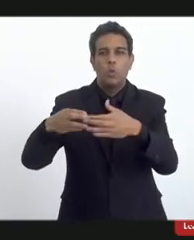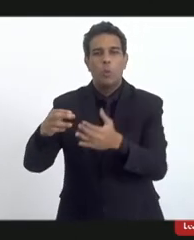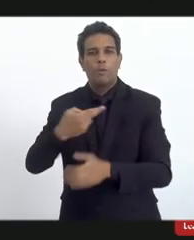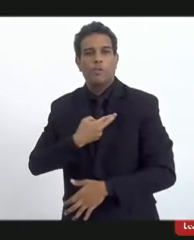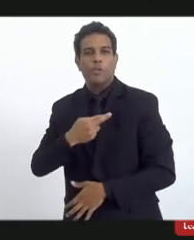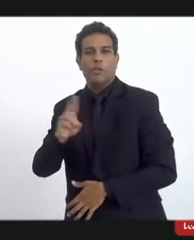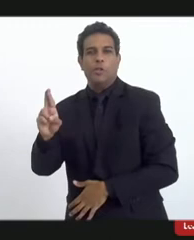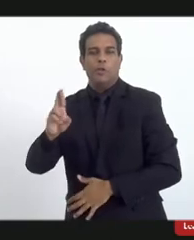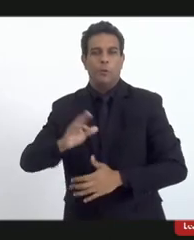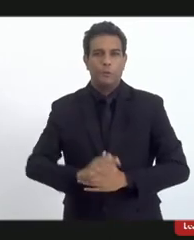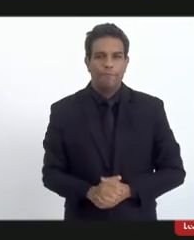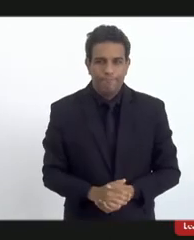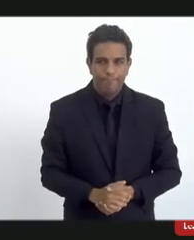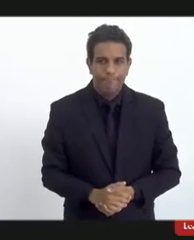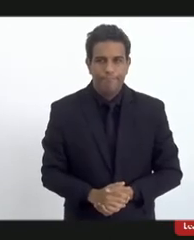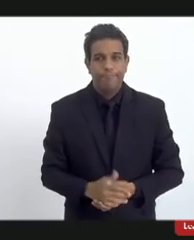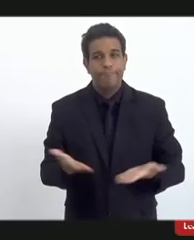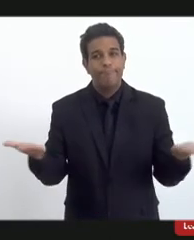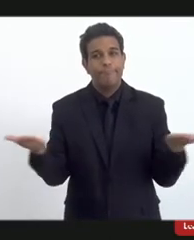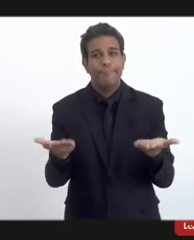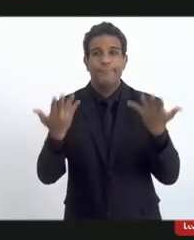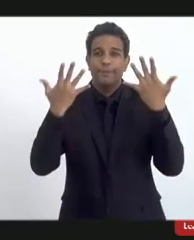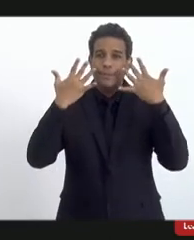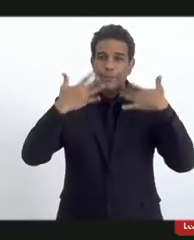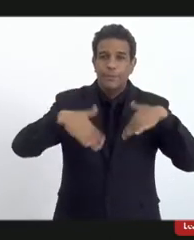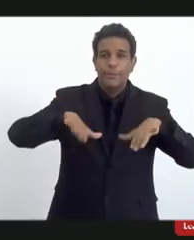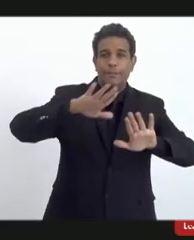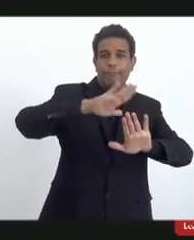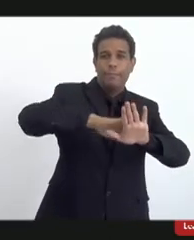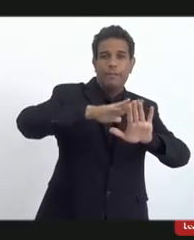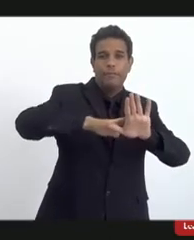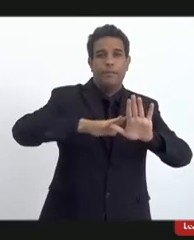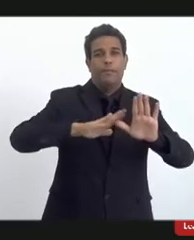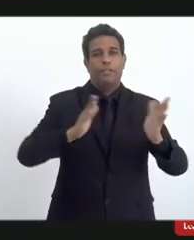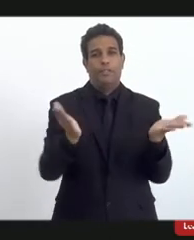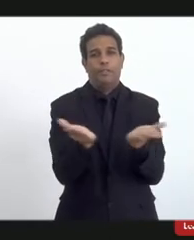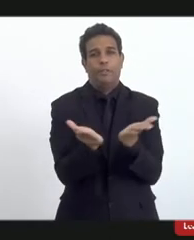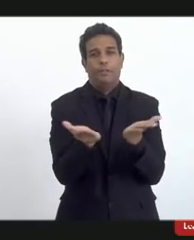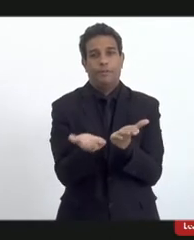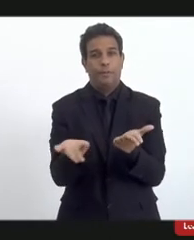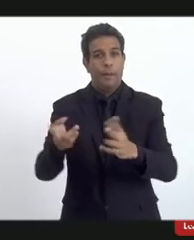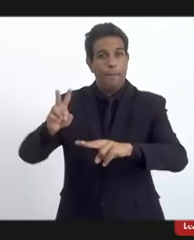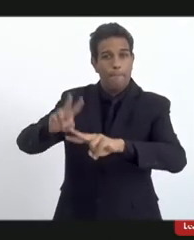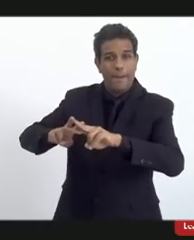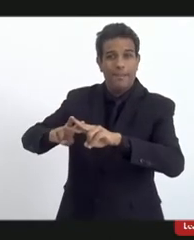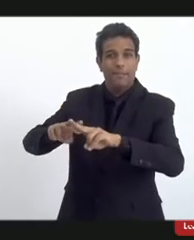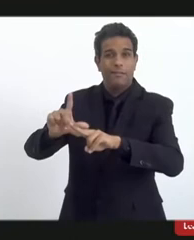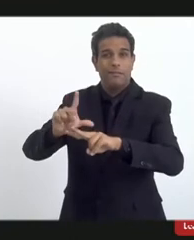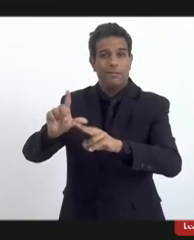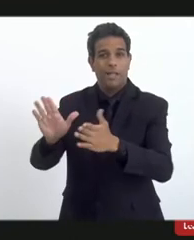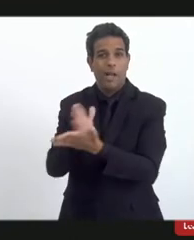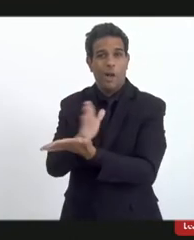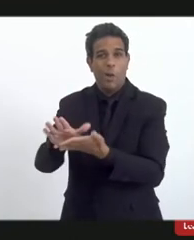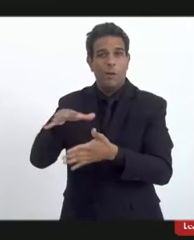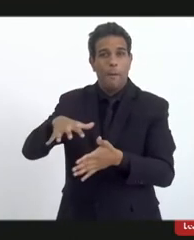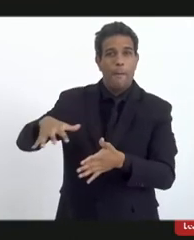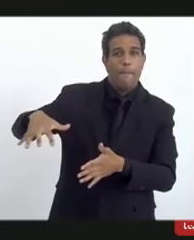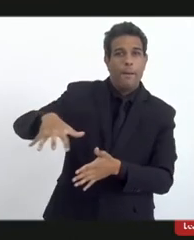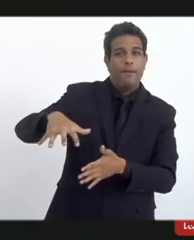e normalmente são neopentecostais. Os presídios também, doutor Edio, estão